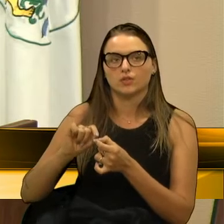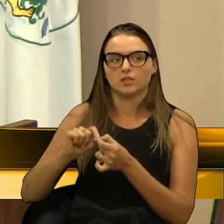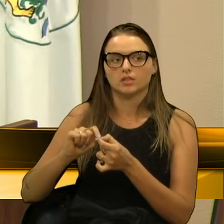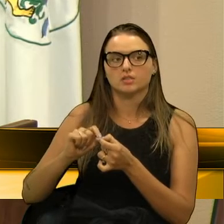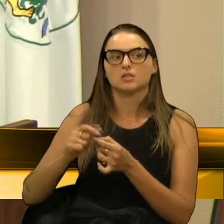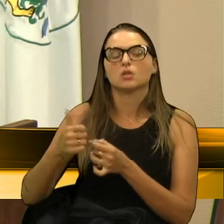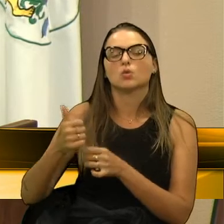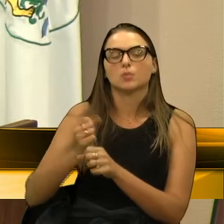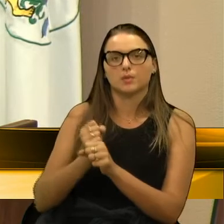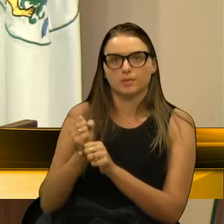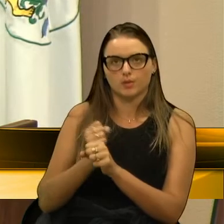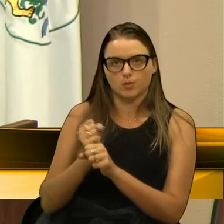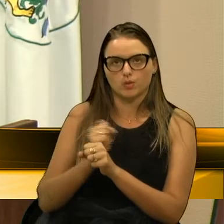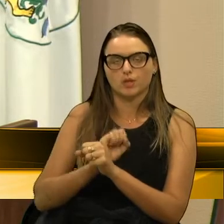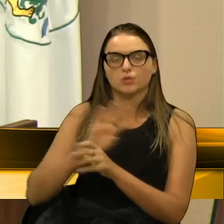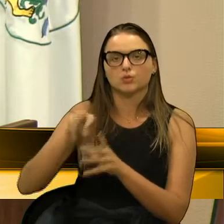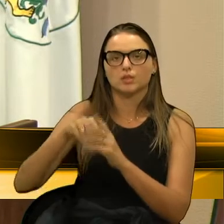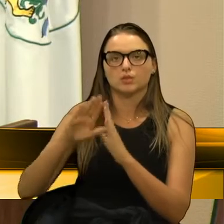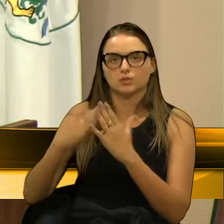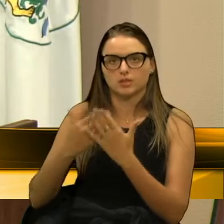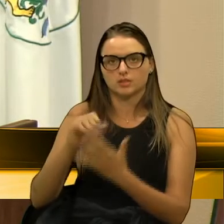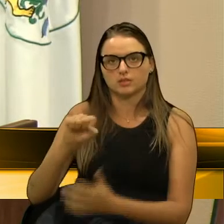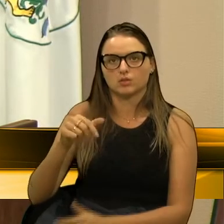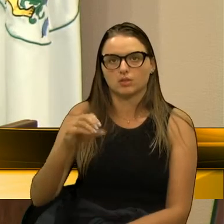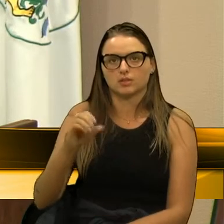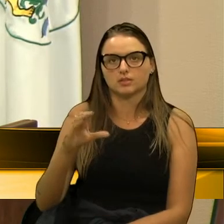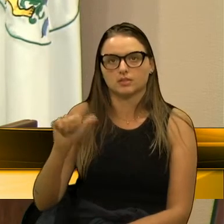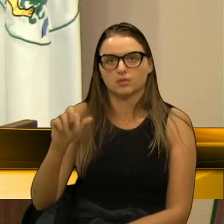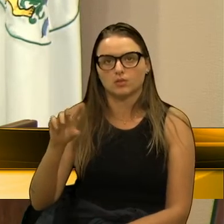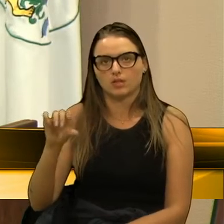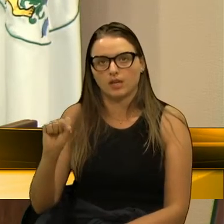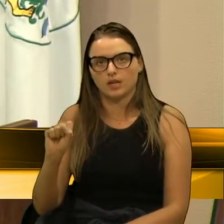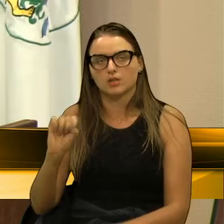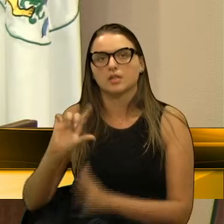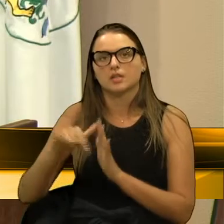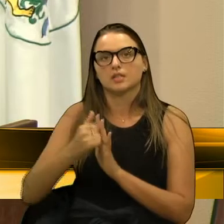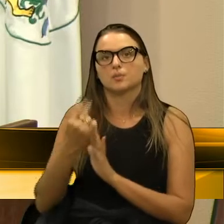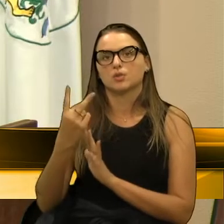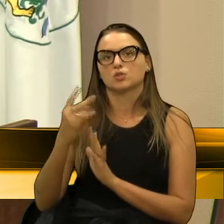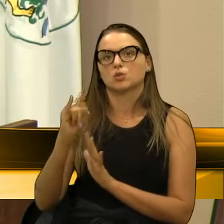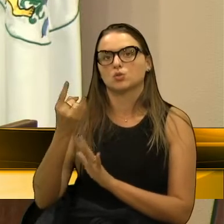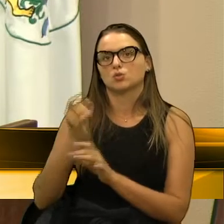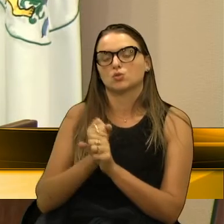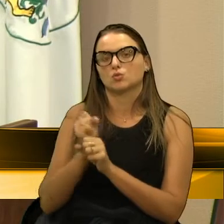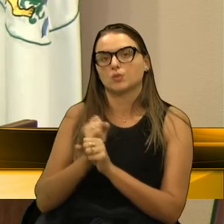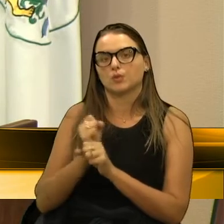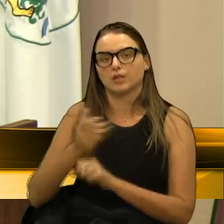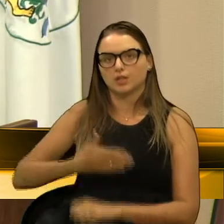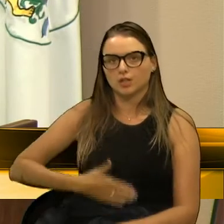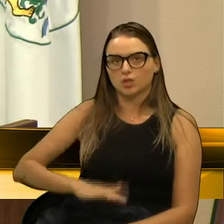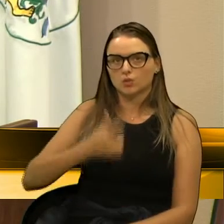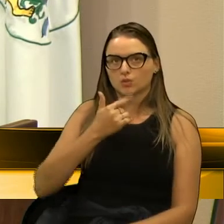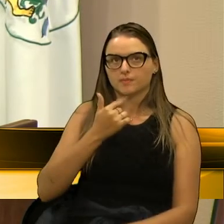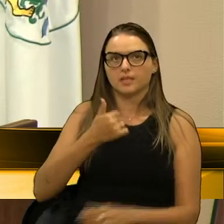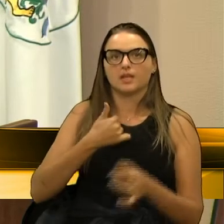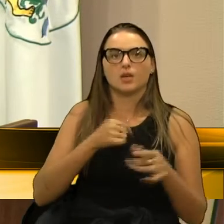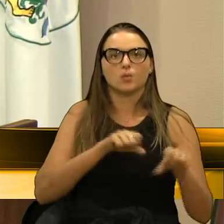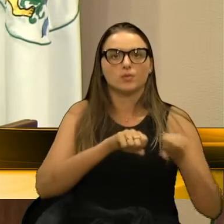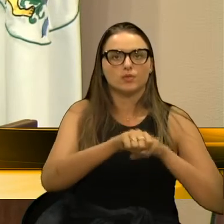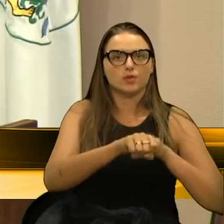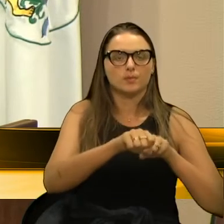grau no São Carlos e os dois últimos anos no Cristóvão, e fiz faculdade de odontologia em Santa Maria.